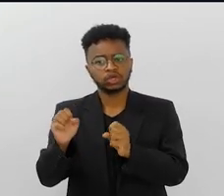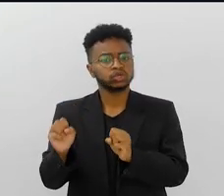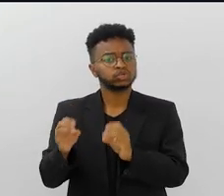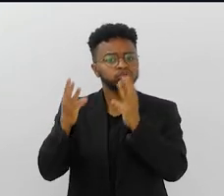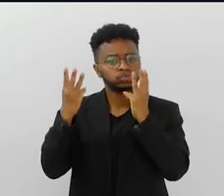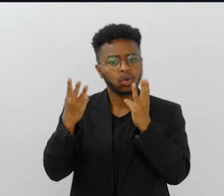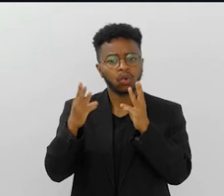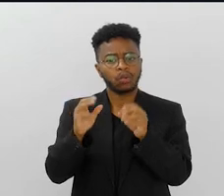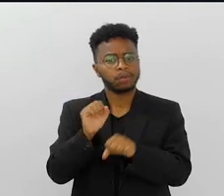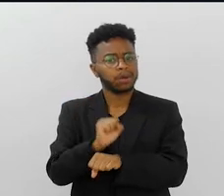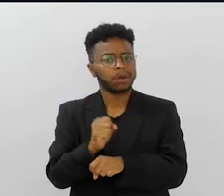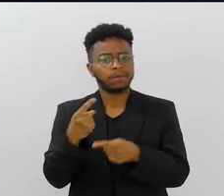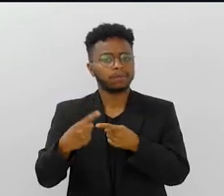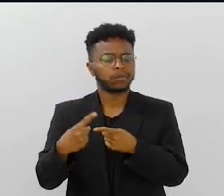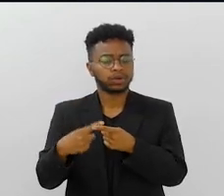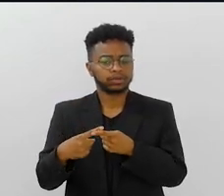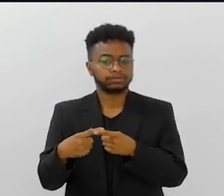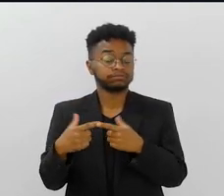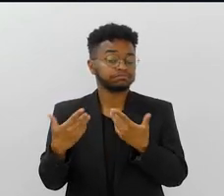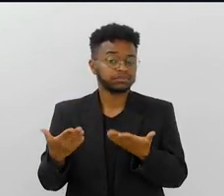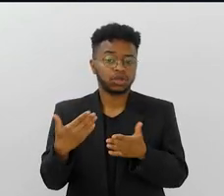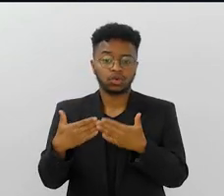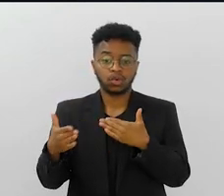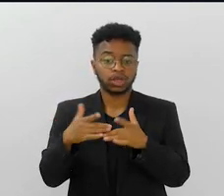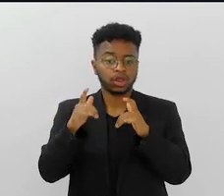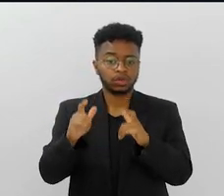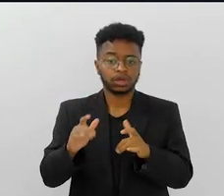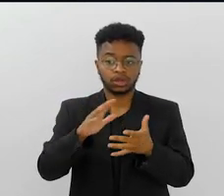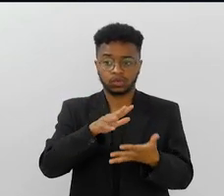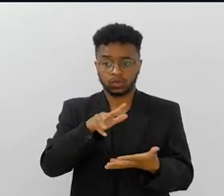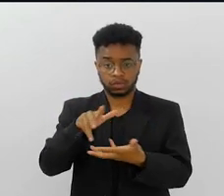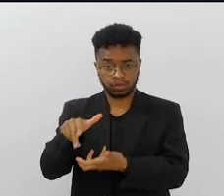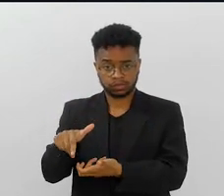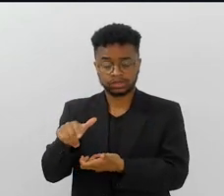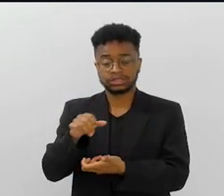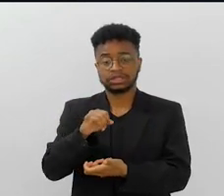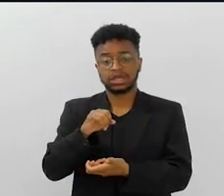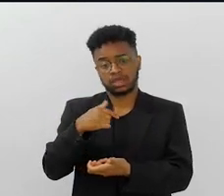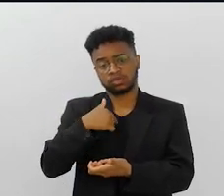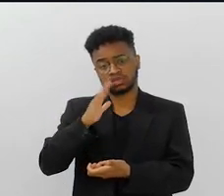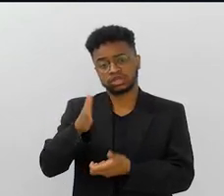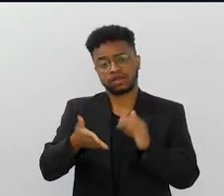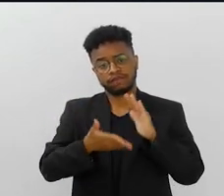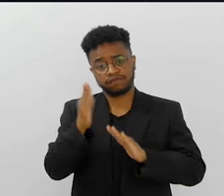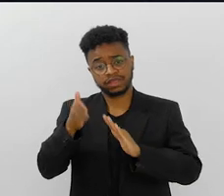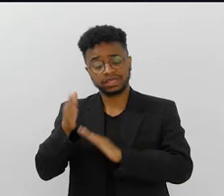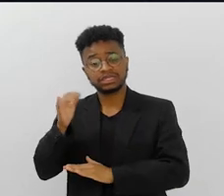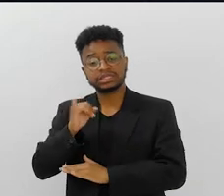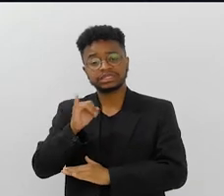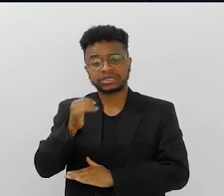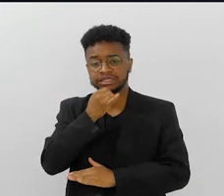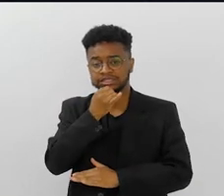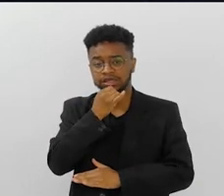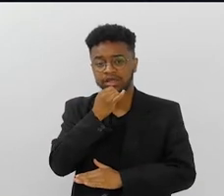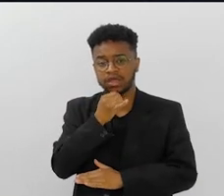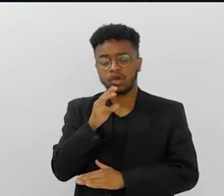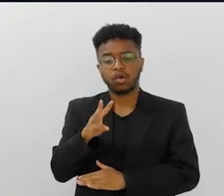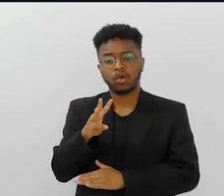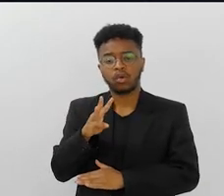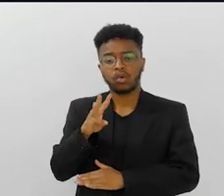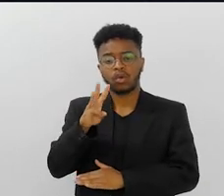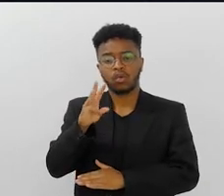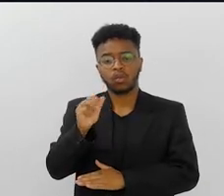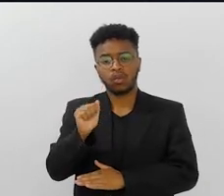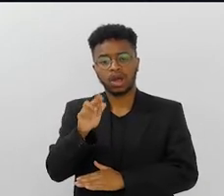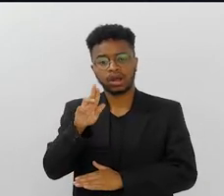por que os shows foram suspensos, né? Em qualquer lugar do mundo, eu tive a oportunidade de fazer algumas viagens, você vai num estúdio da